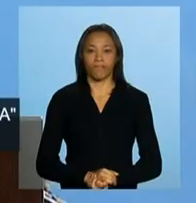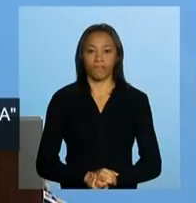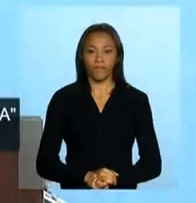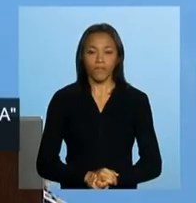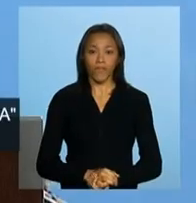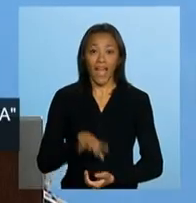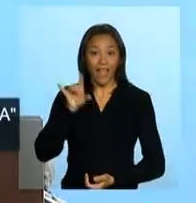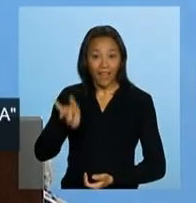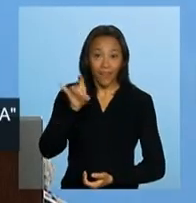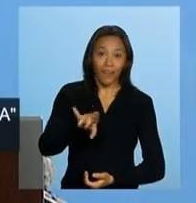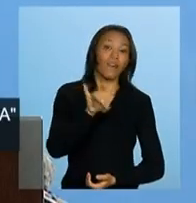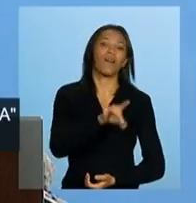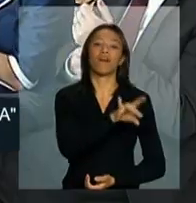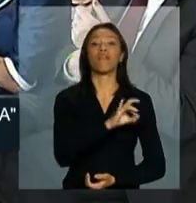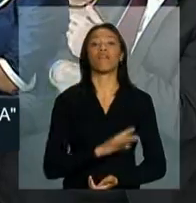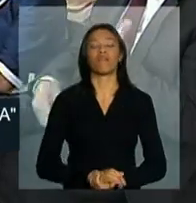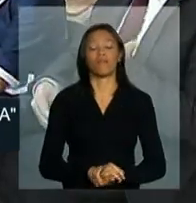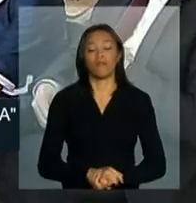A cada um deles.